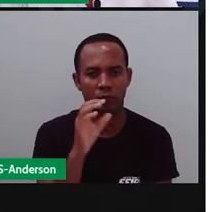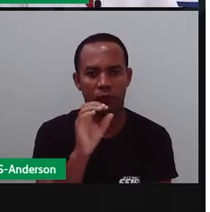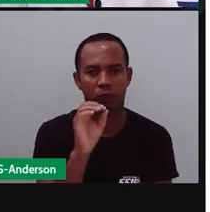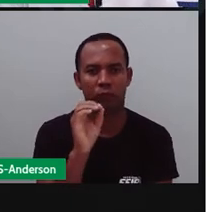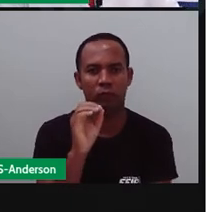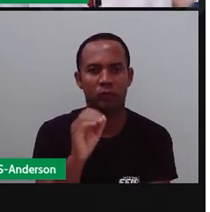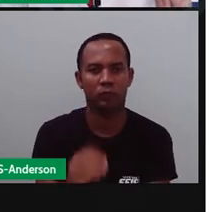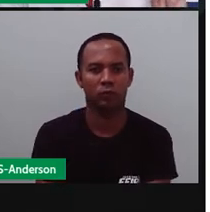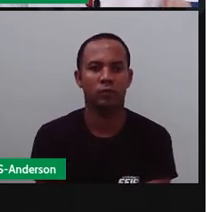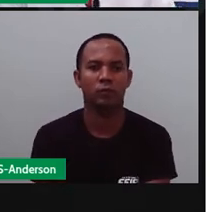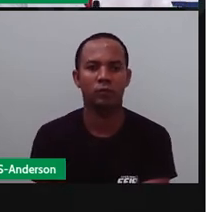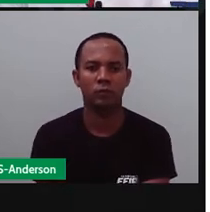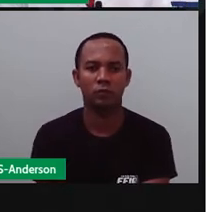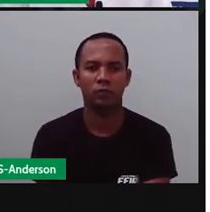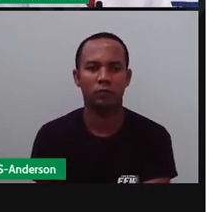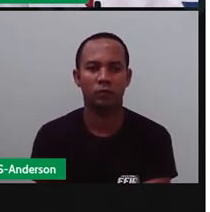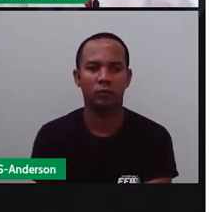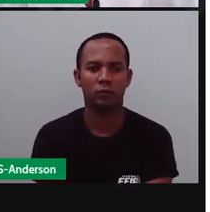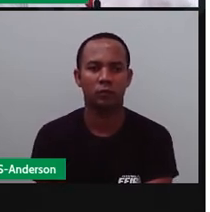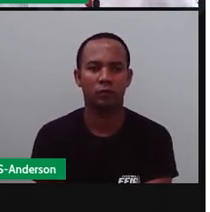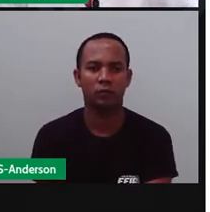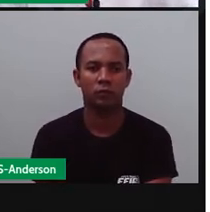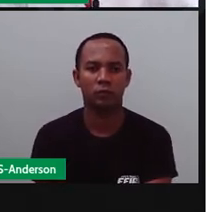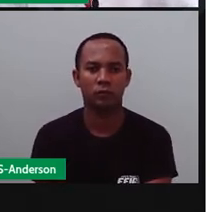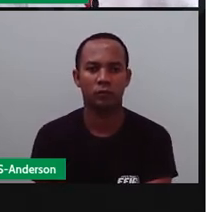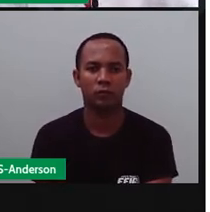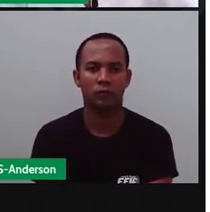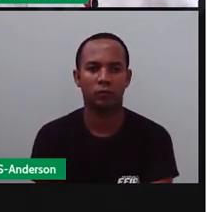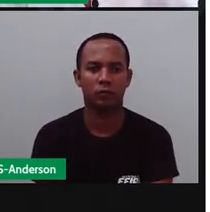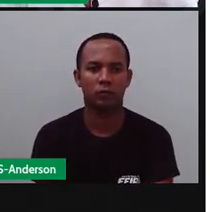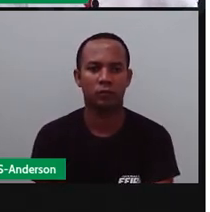é de U. Mas eu escrevo com O.